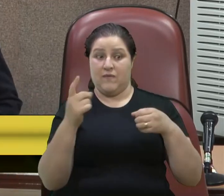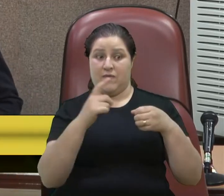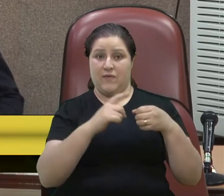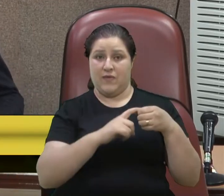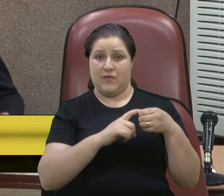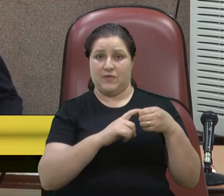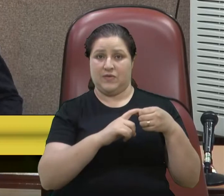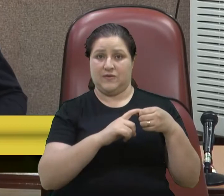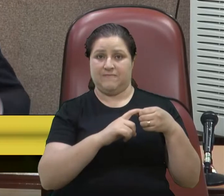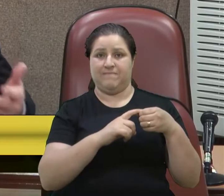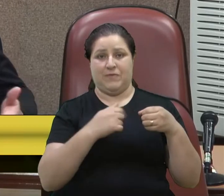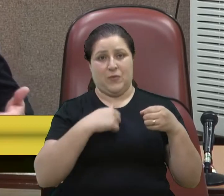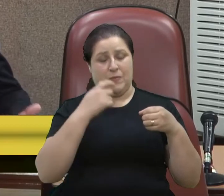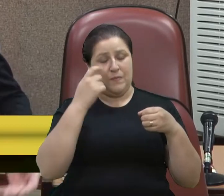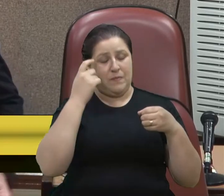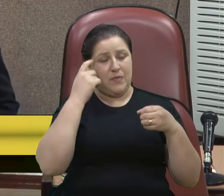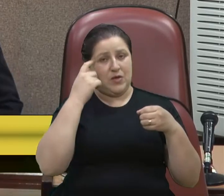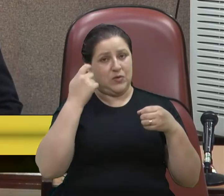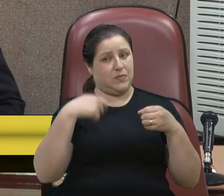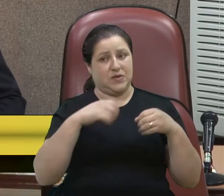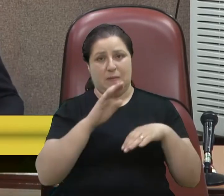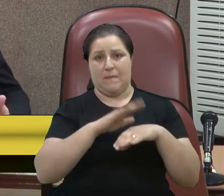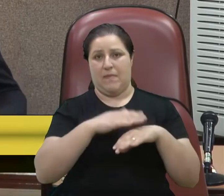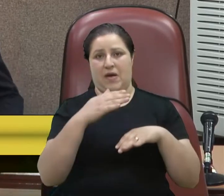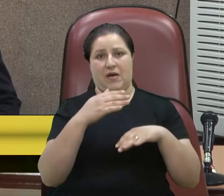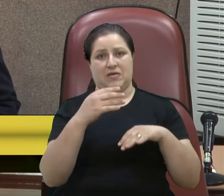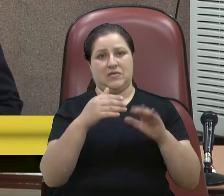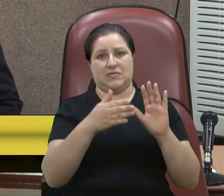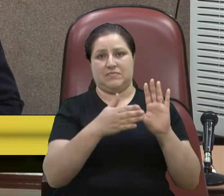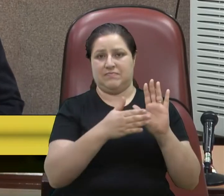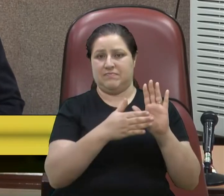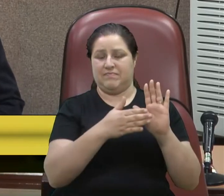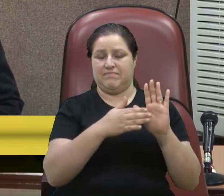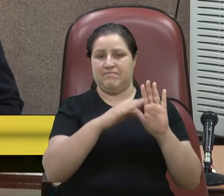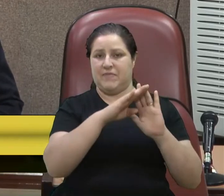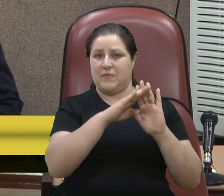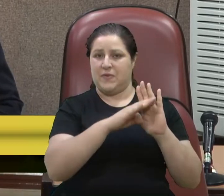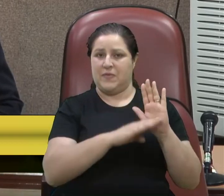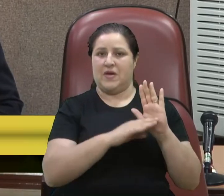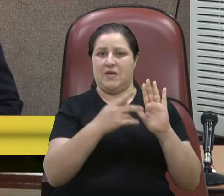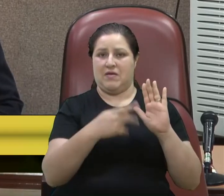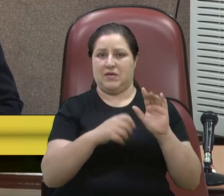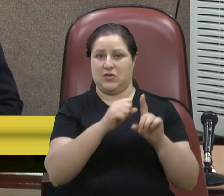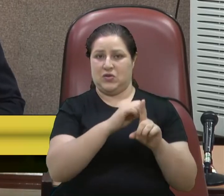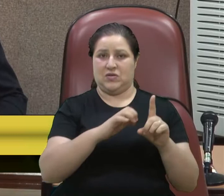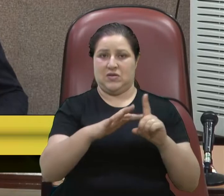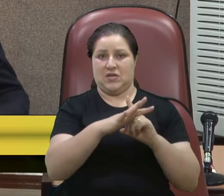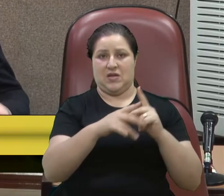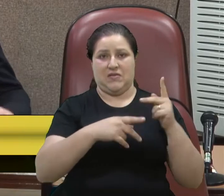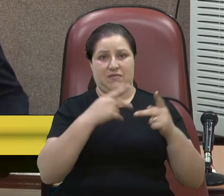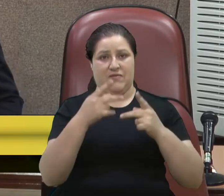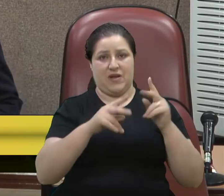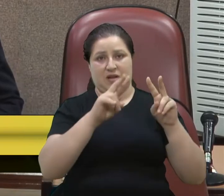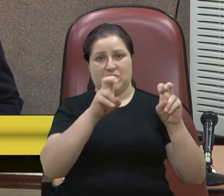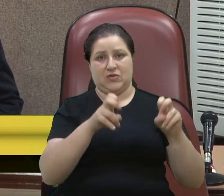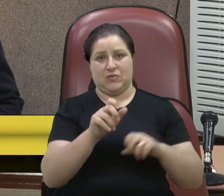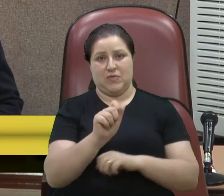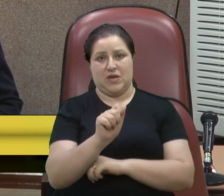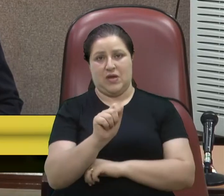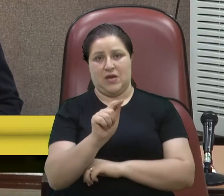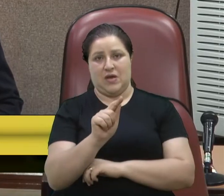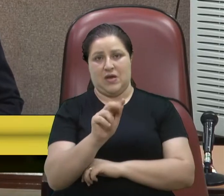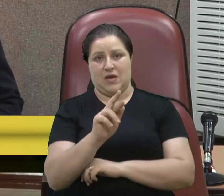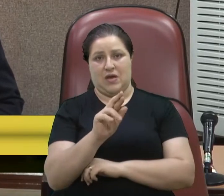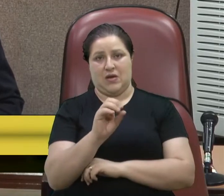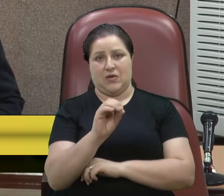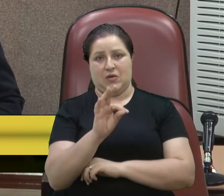voltar, estar mais em pauta na sociedade, porque precisamos, sim, de uma fiscalização muito